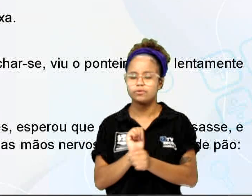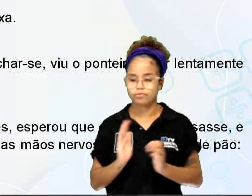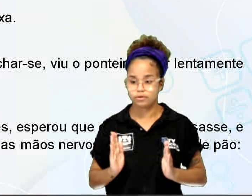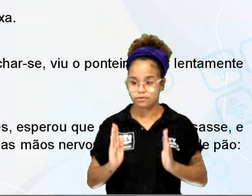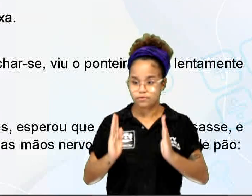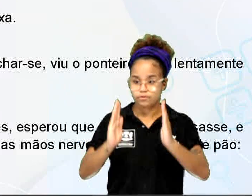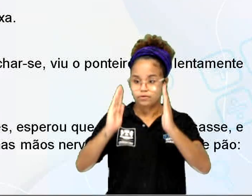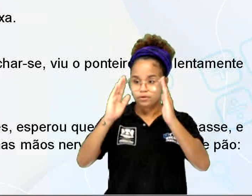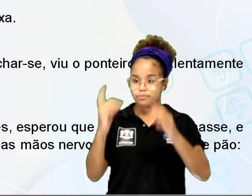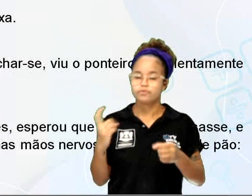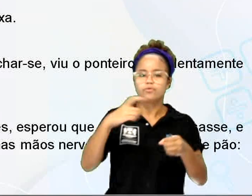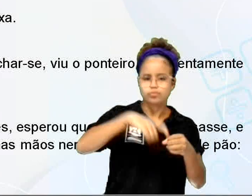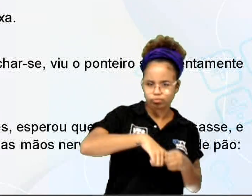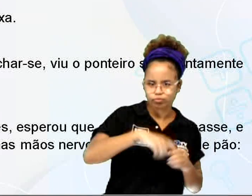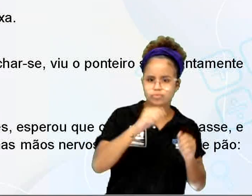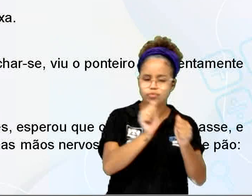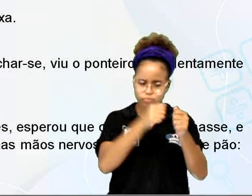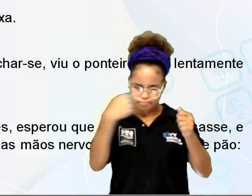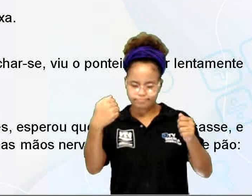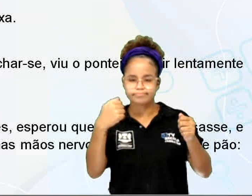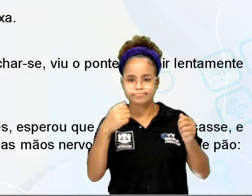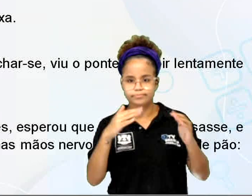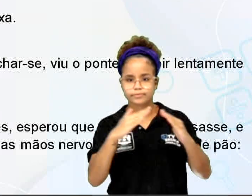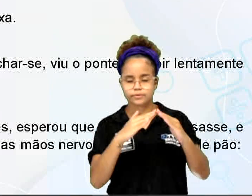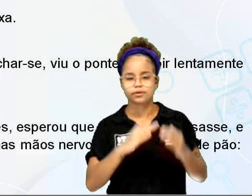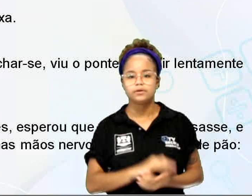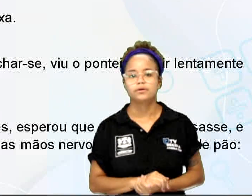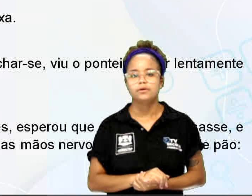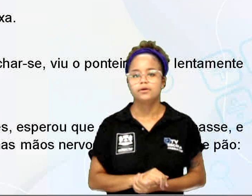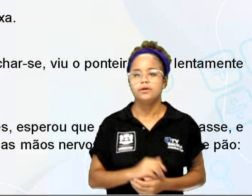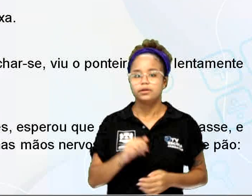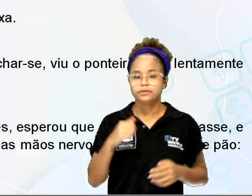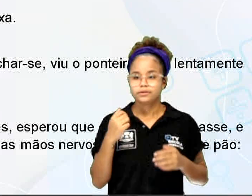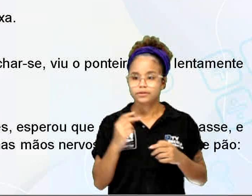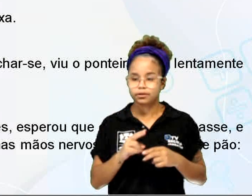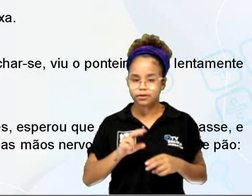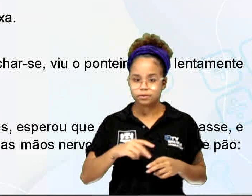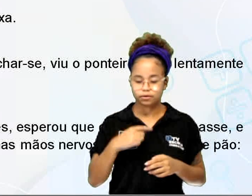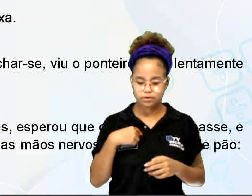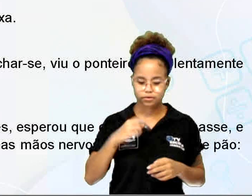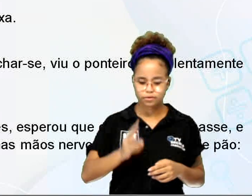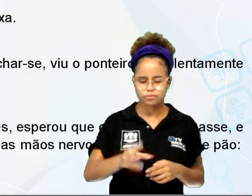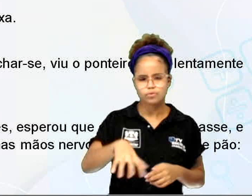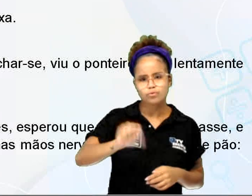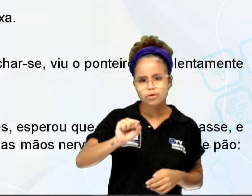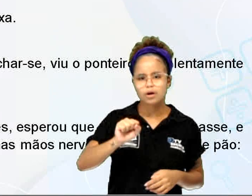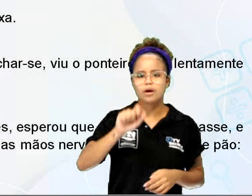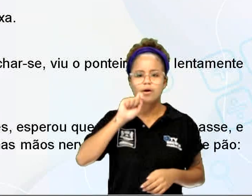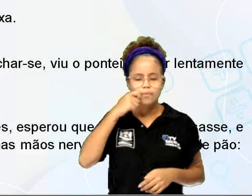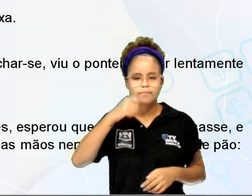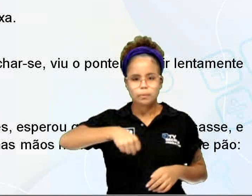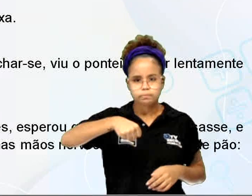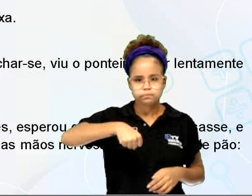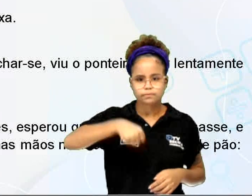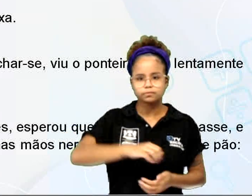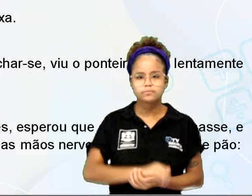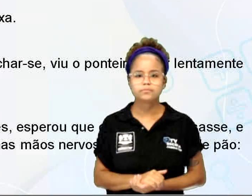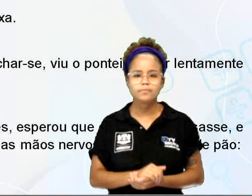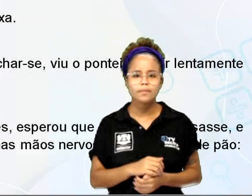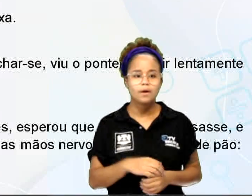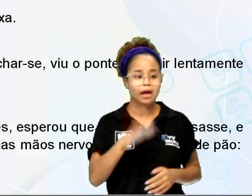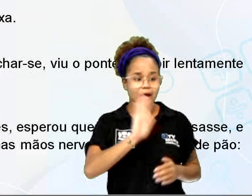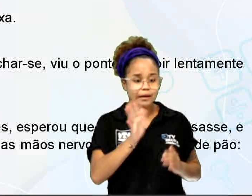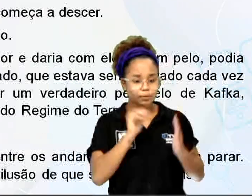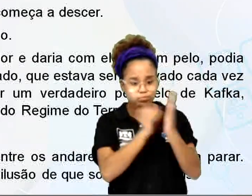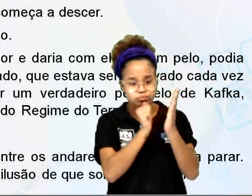e voltou para a porta do seu apartamento, sempre a segurar nas mãos nervosas o embrulho de pão. Maria! Por